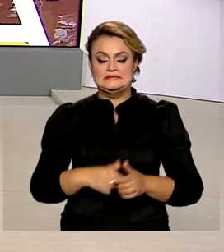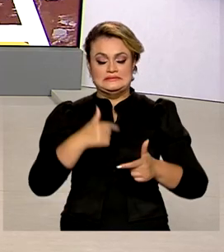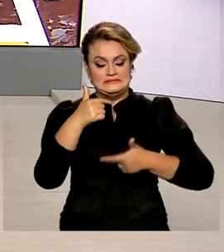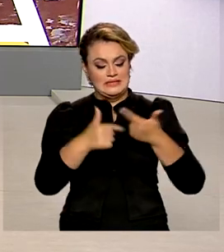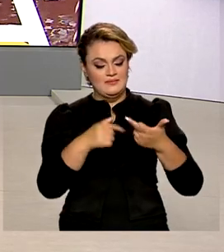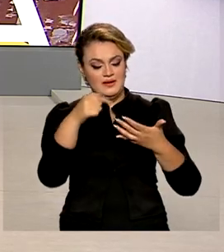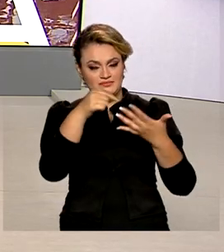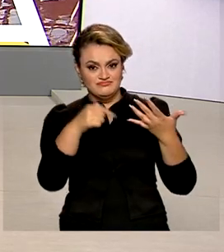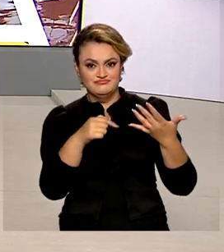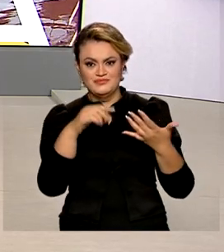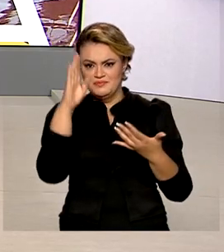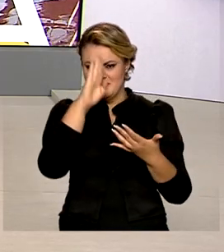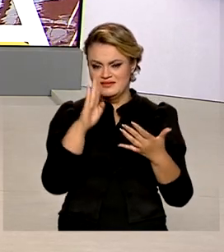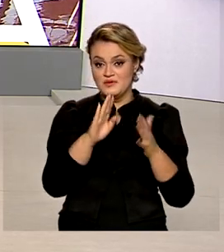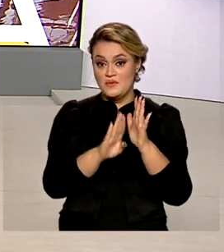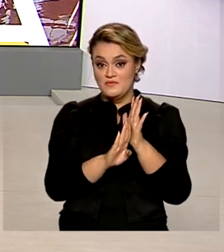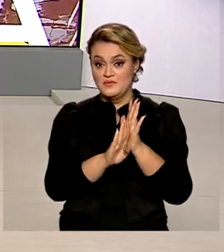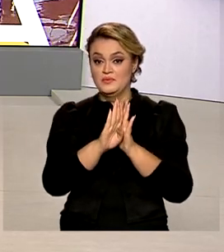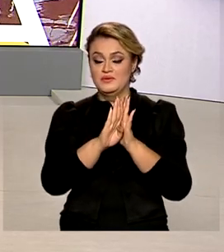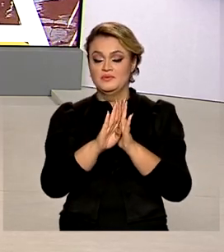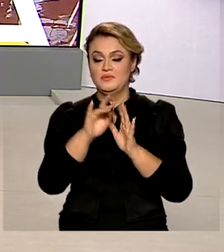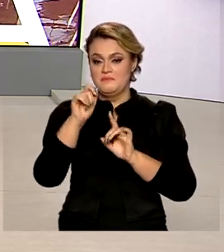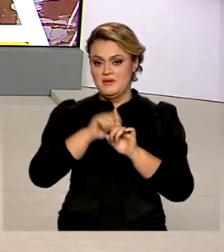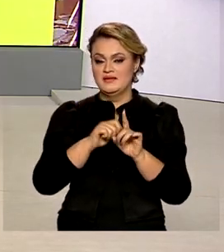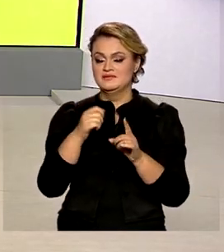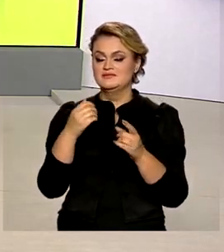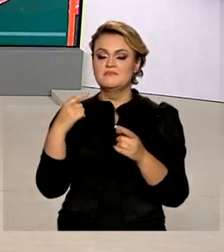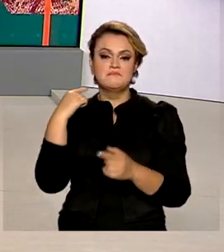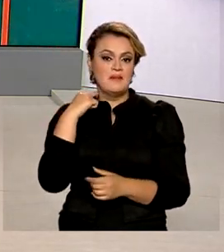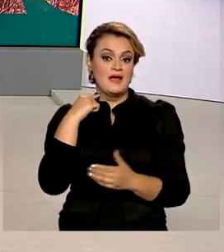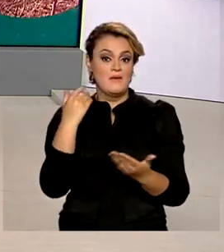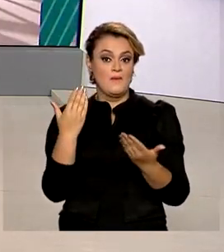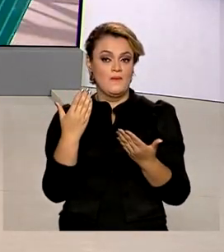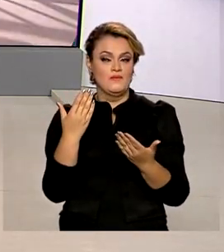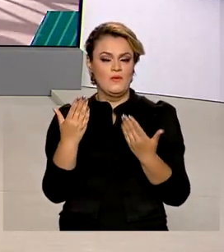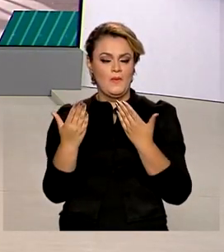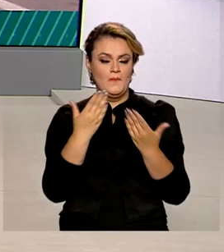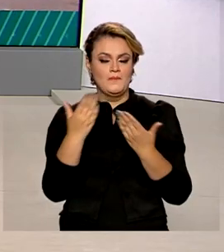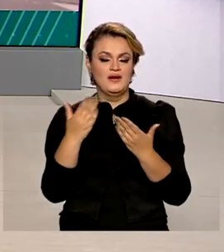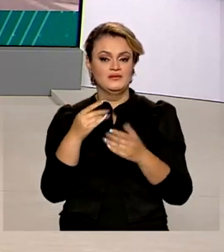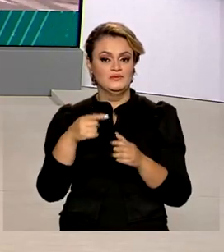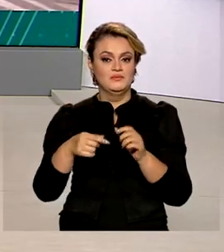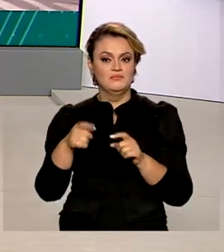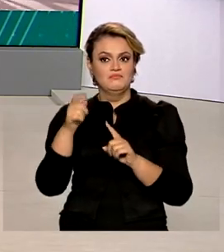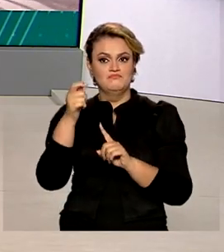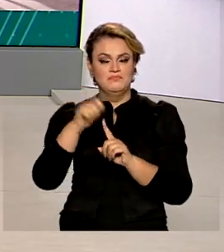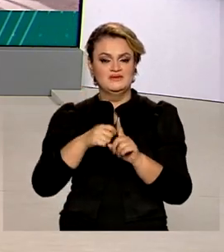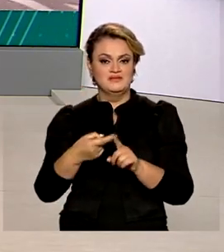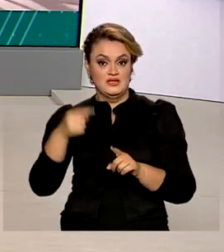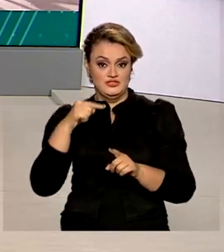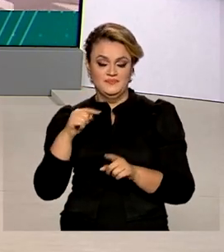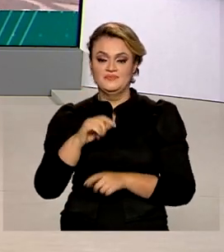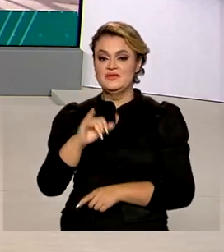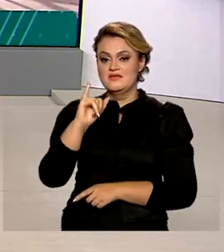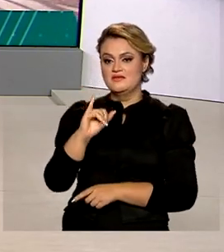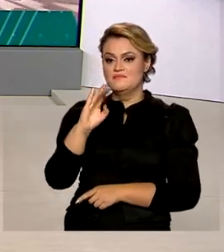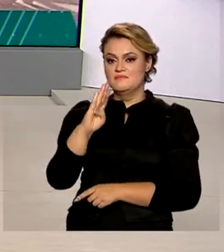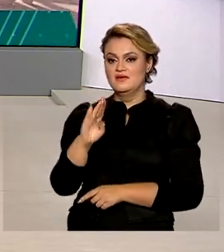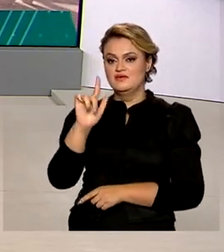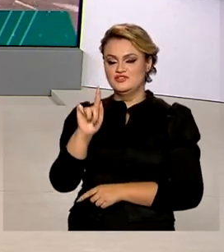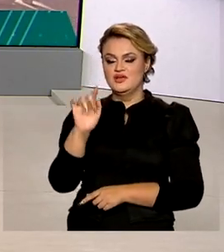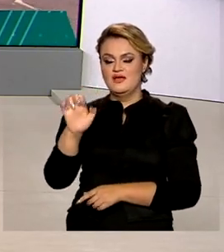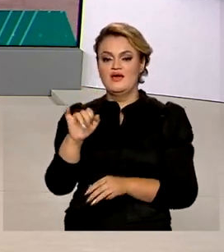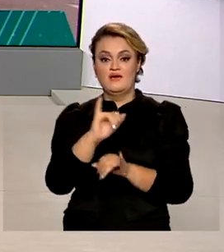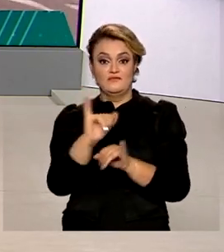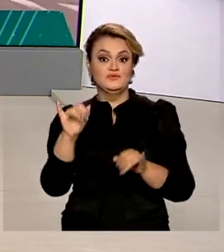no Brasil apresentou crescimento em maio na comparação com o mês anterior, de acordo com pesquisa divulgada pelo IBGE nesta terça